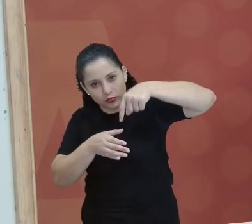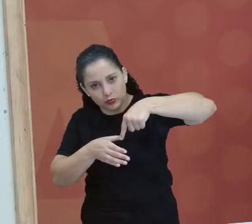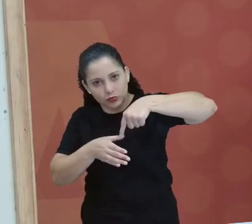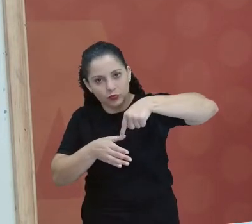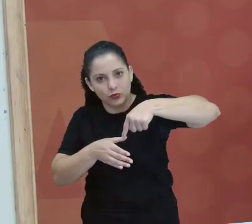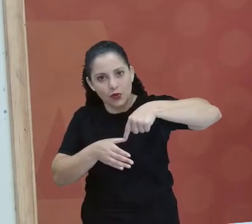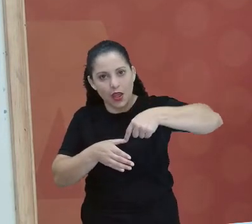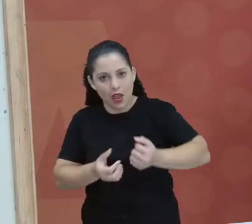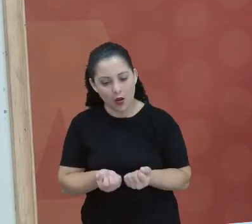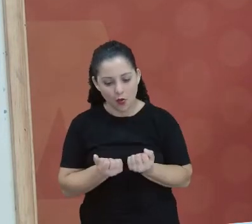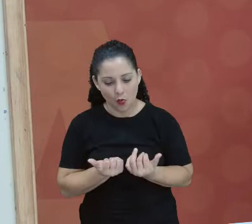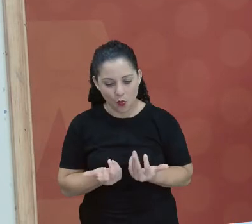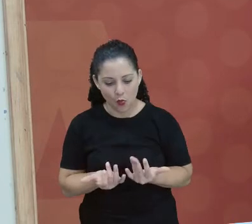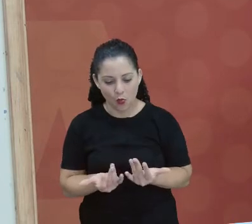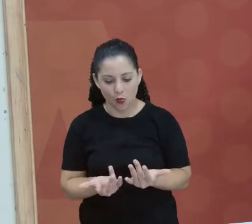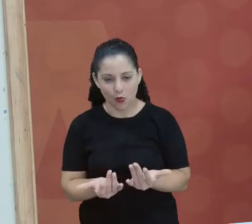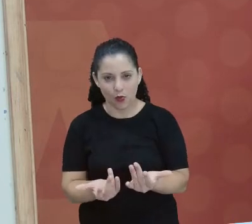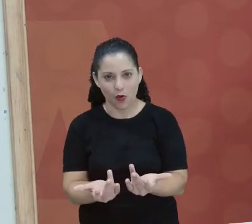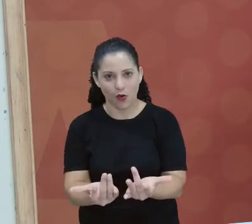Horta